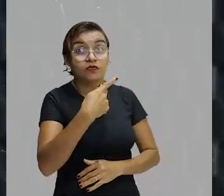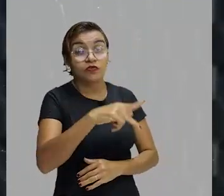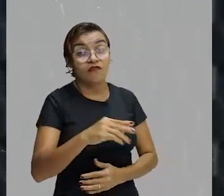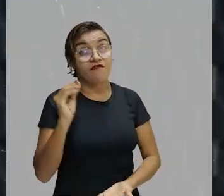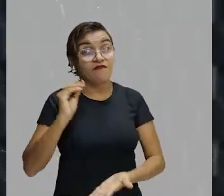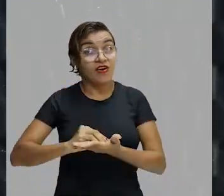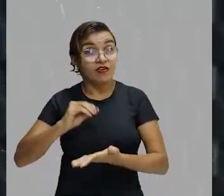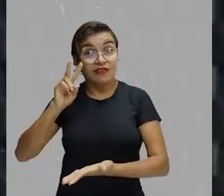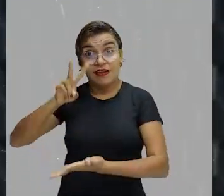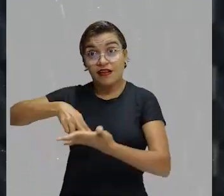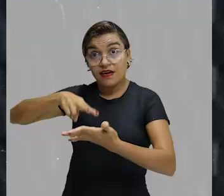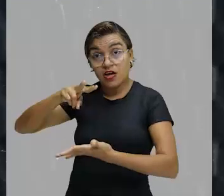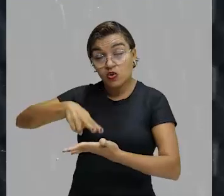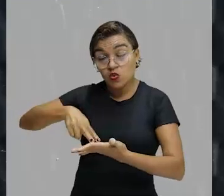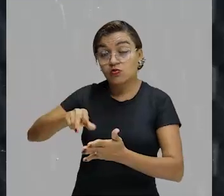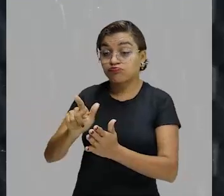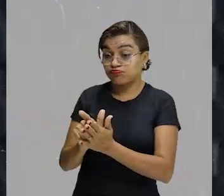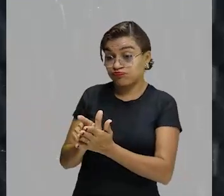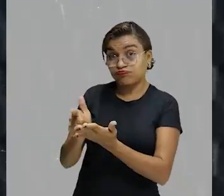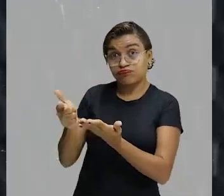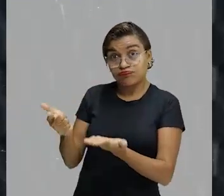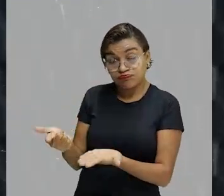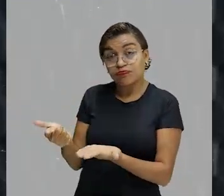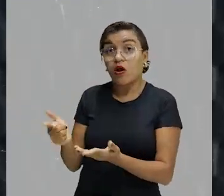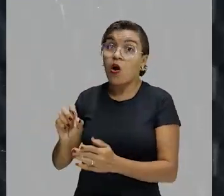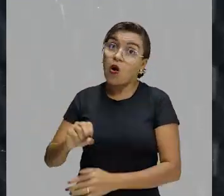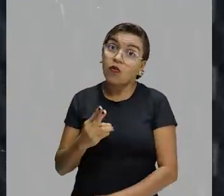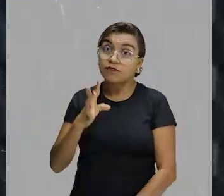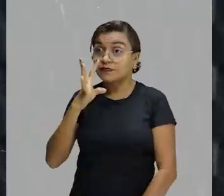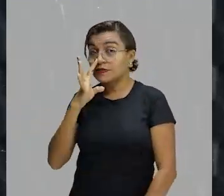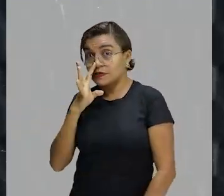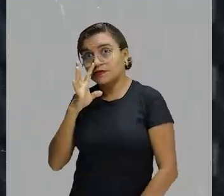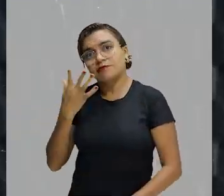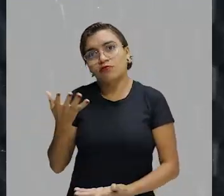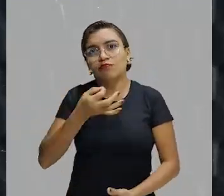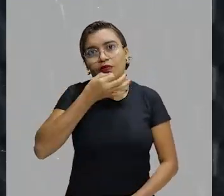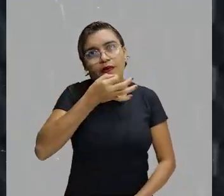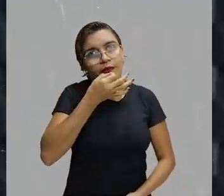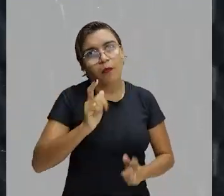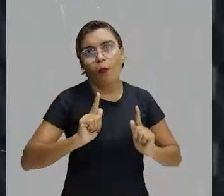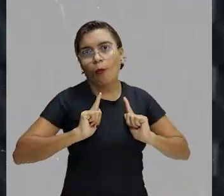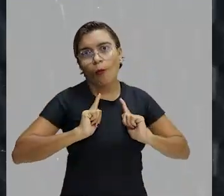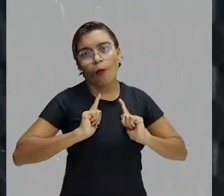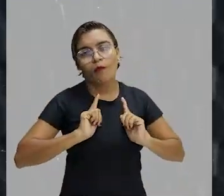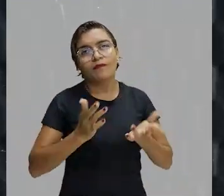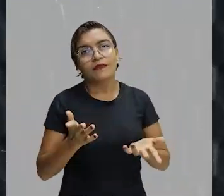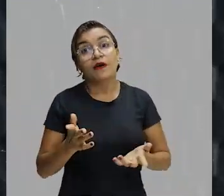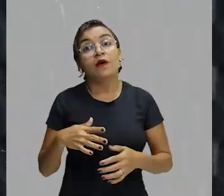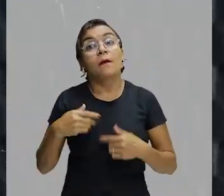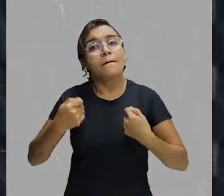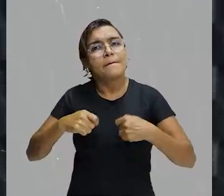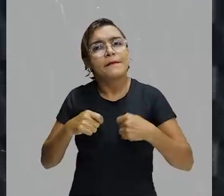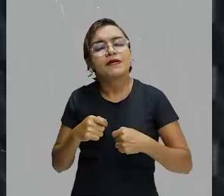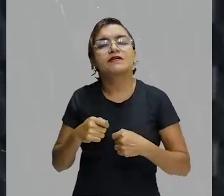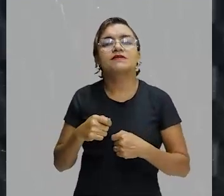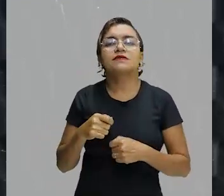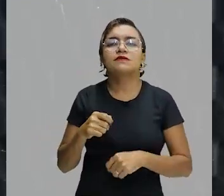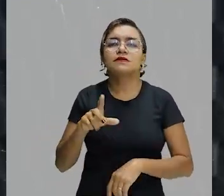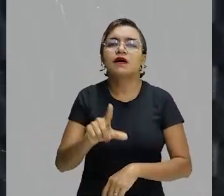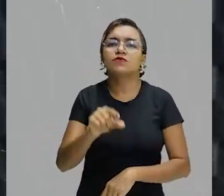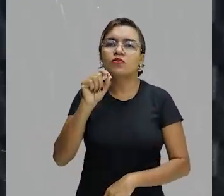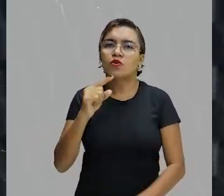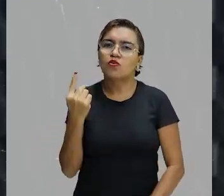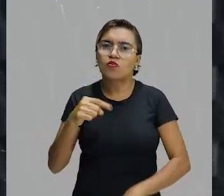leitura. Por falta de leitura, acaba ficando sem argumentos. Então, muita atenção, tira aí um minutinho para